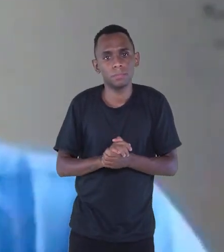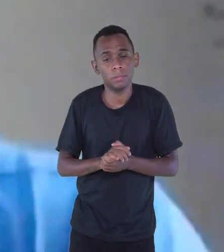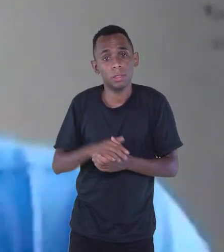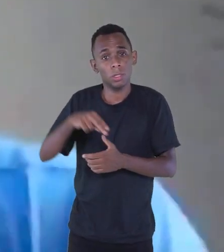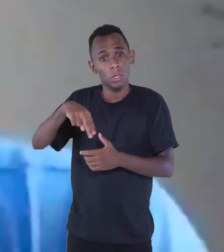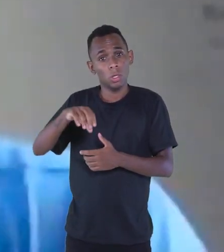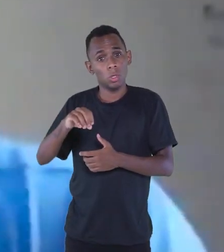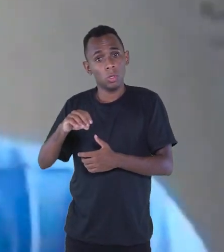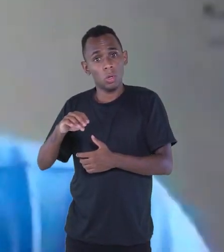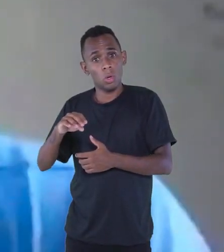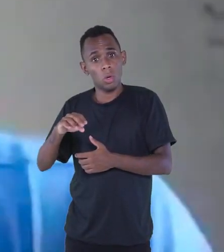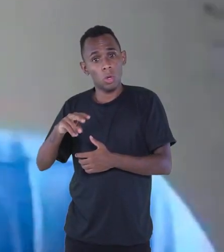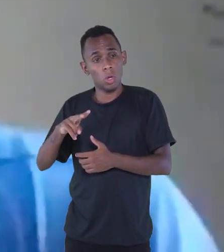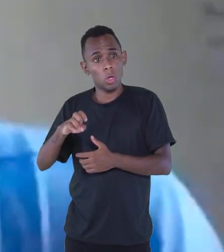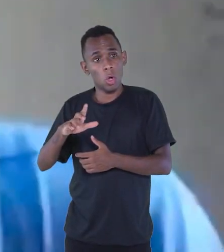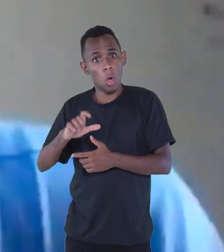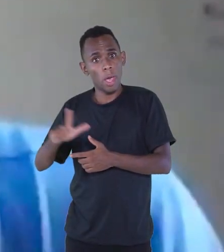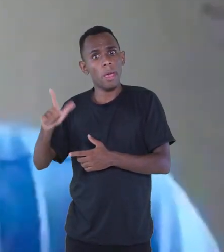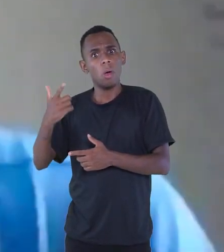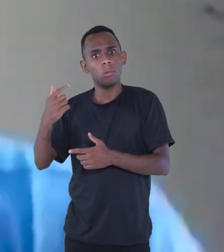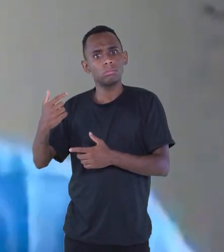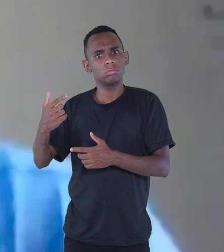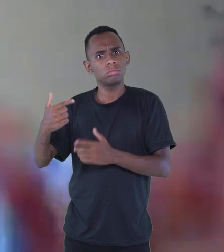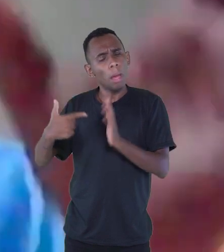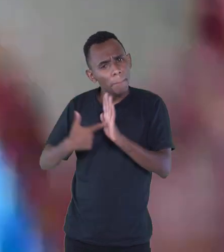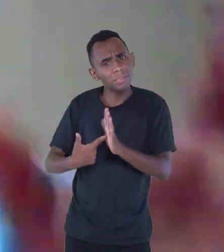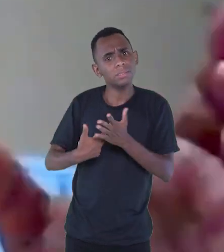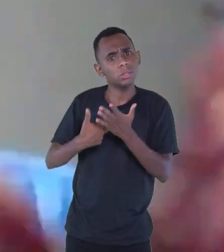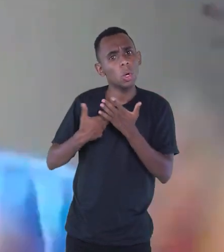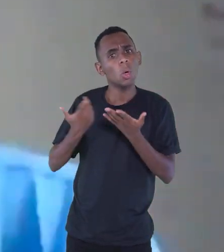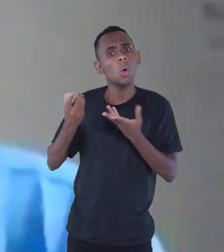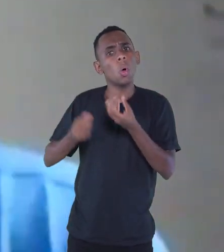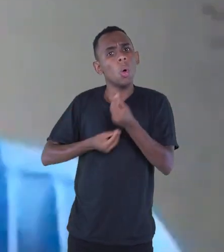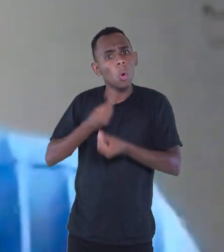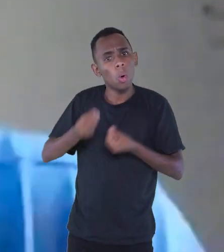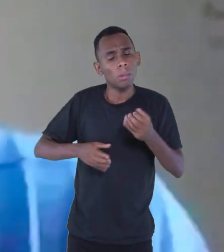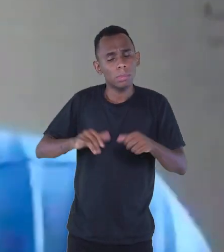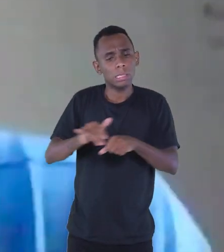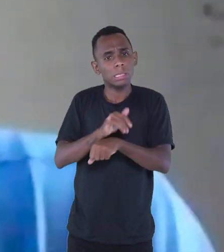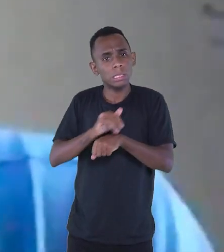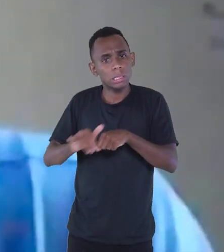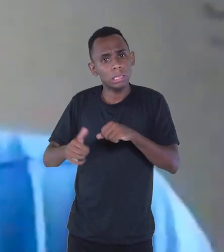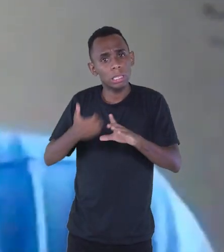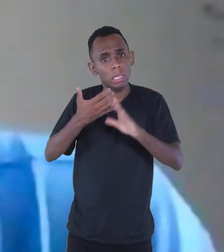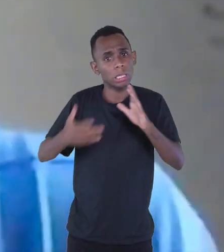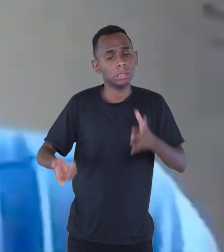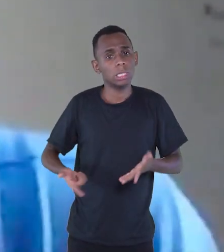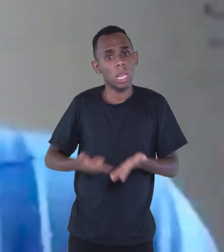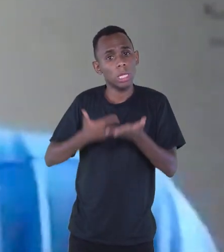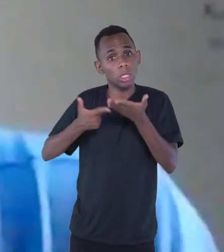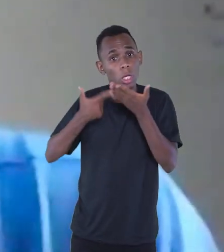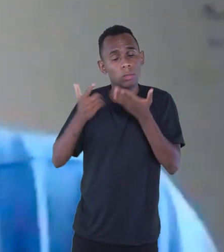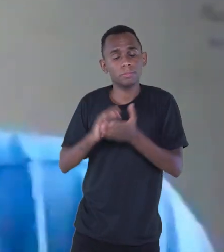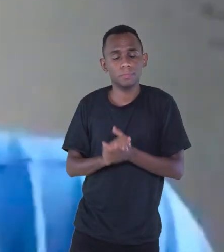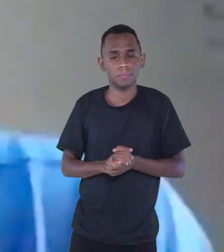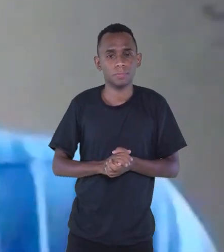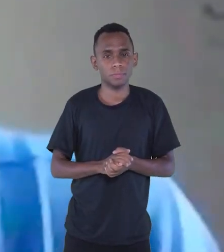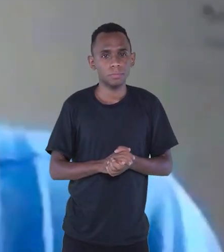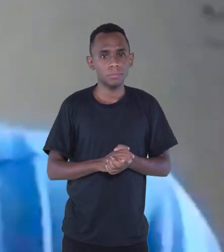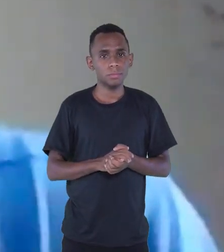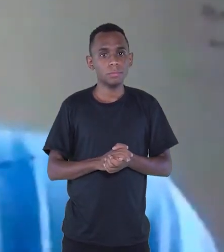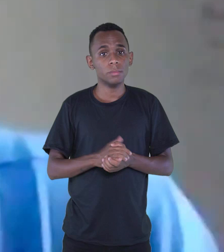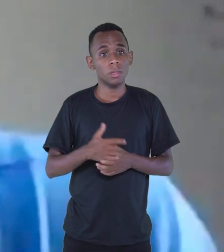mostrou isso. Noel Rosa é mestre nessas formas literárias. Então, eu estou, digamos assim,